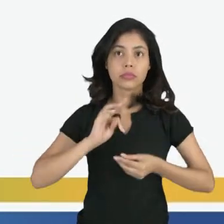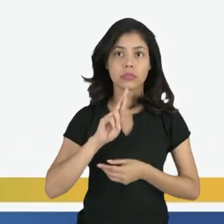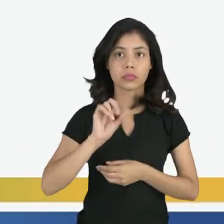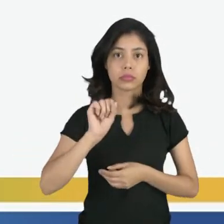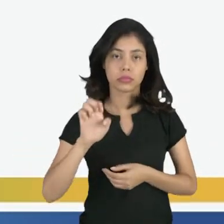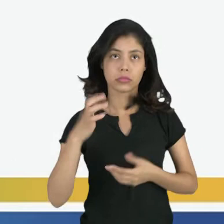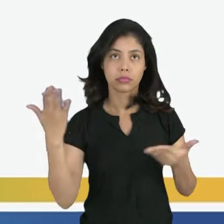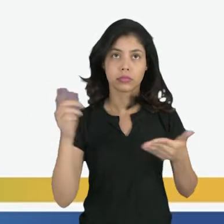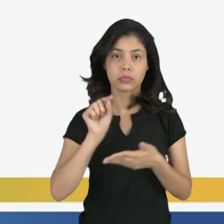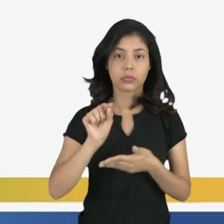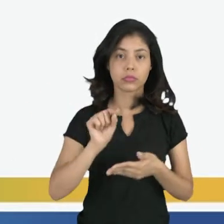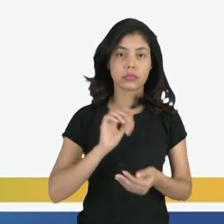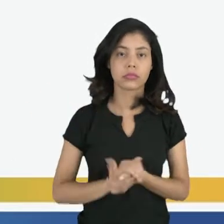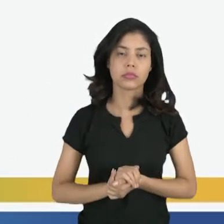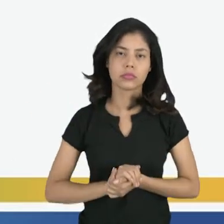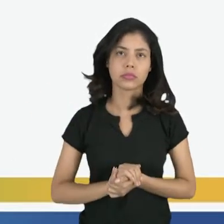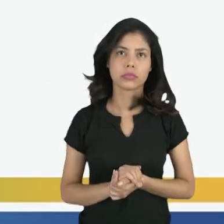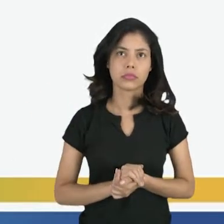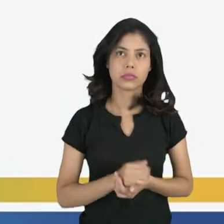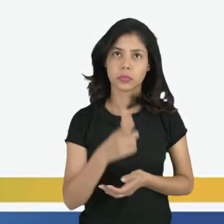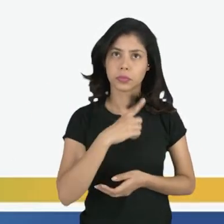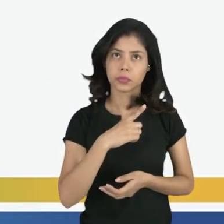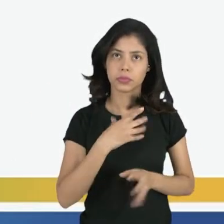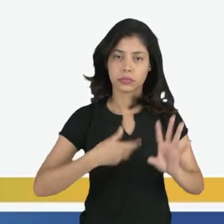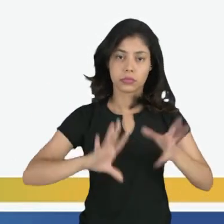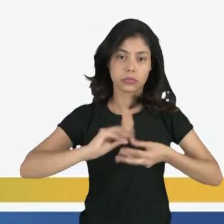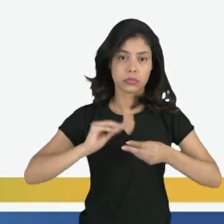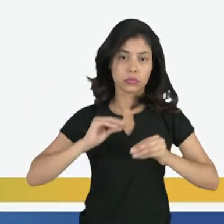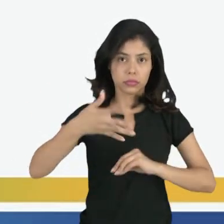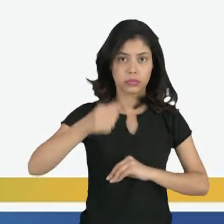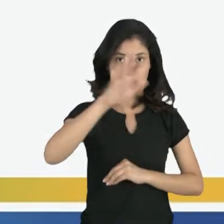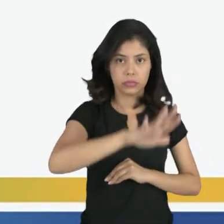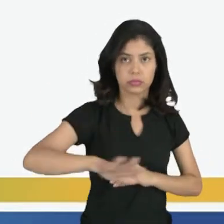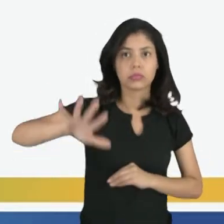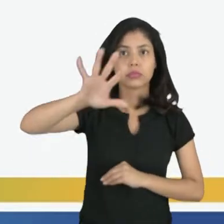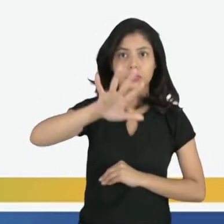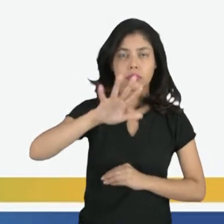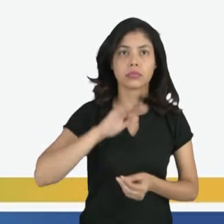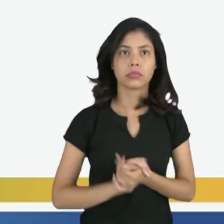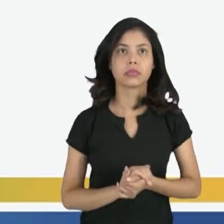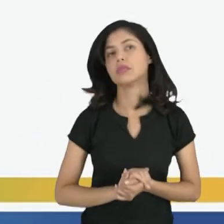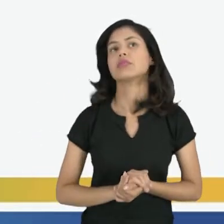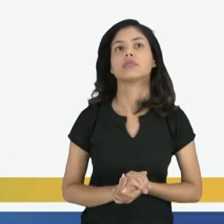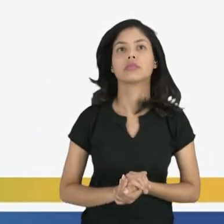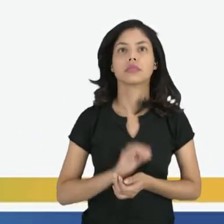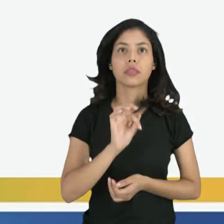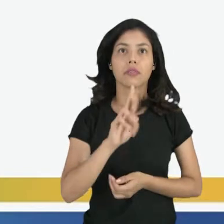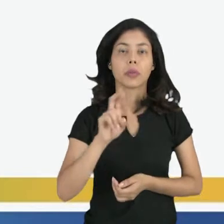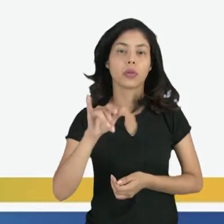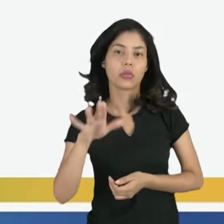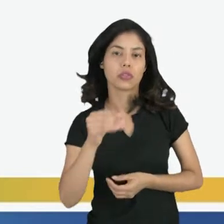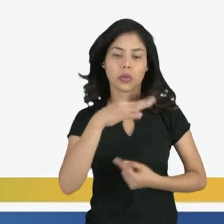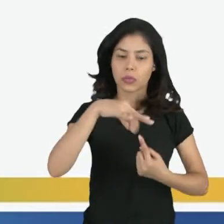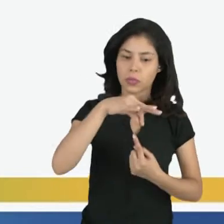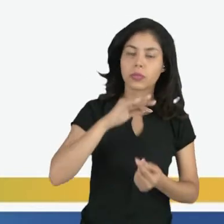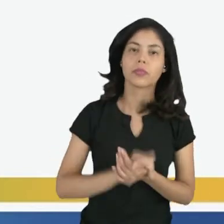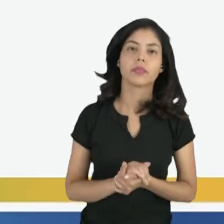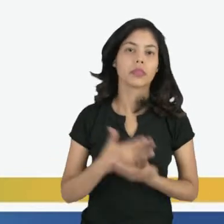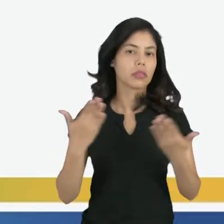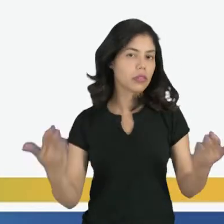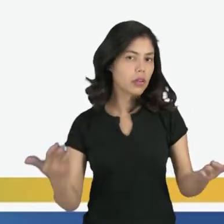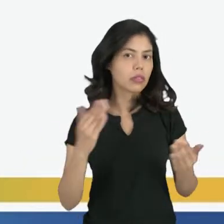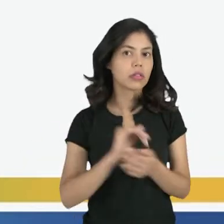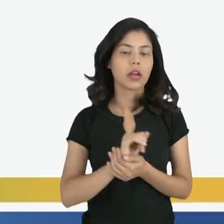de antítese, vamos ter, né, o resumo de tudo, que é justamente a fenomenologia do espírito. Então, em